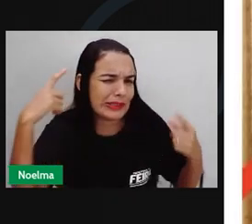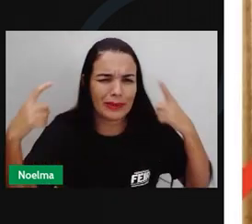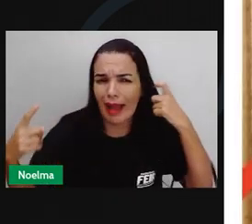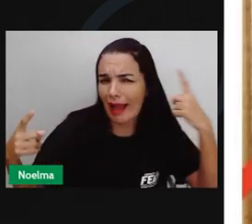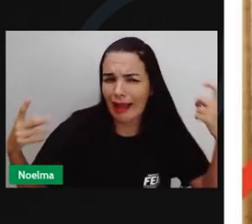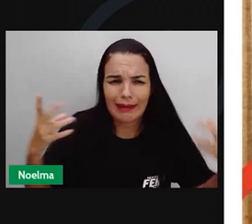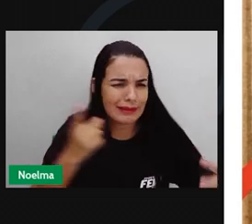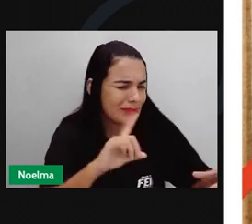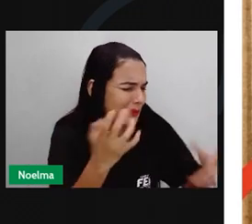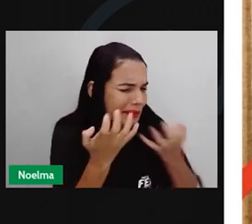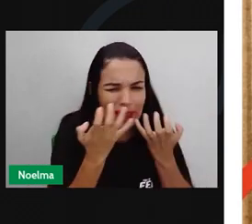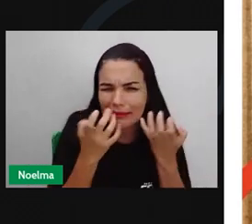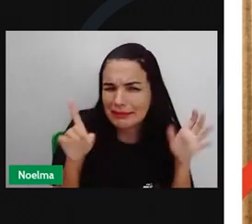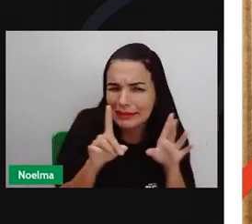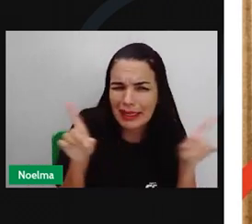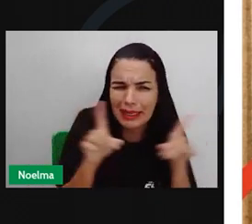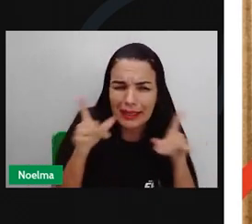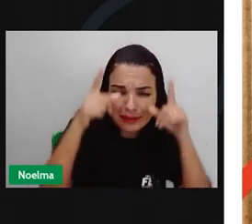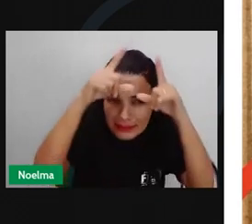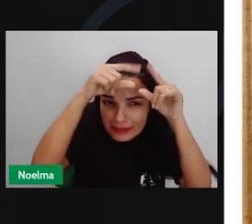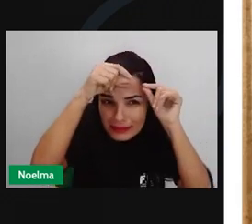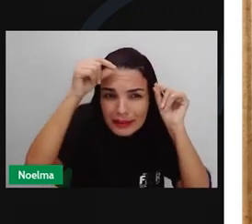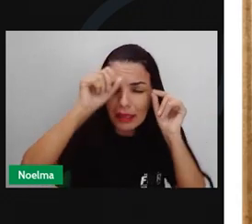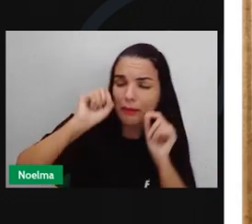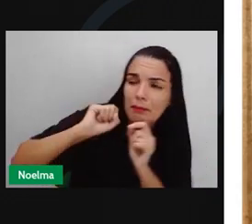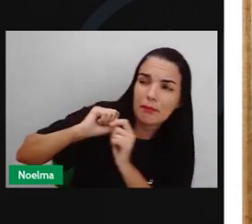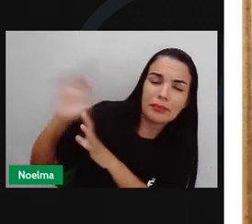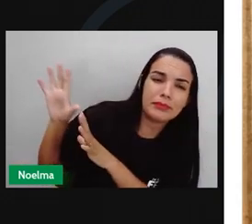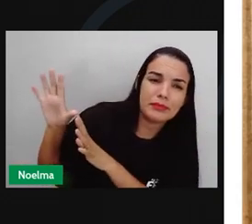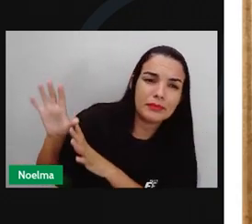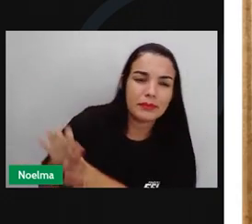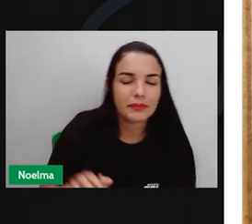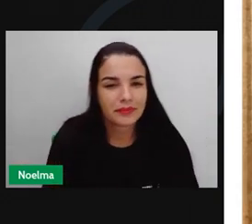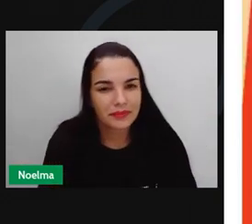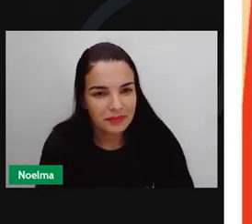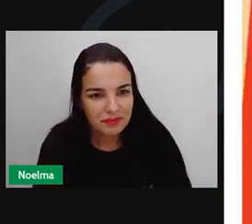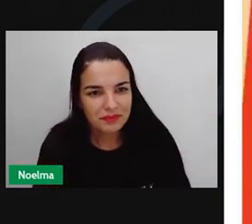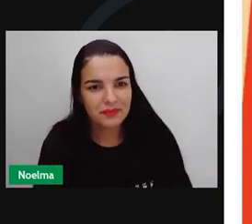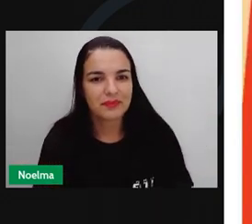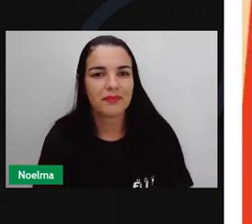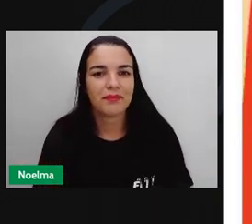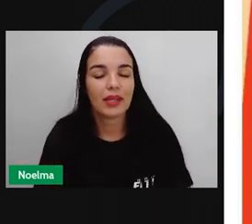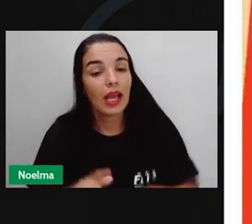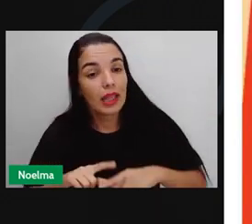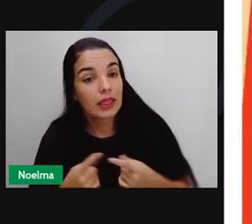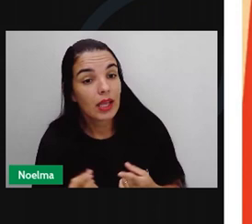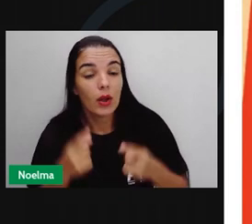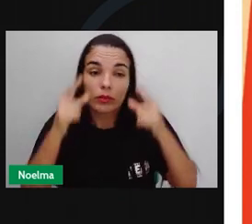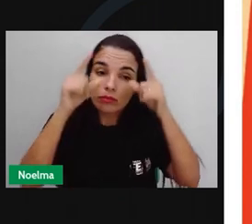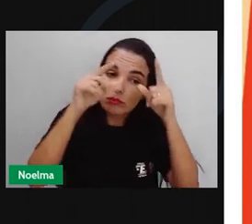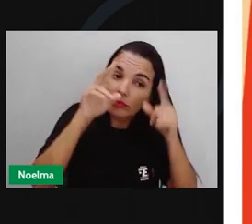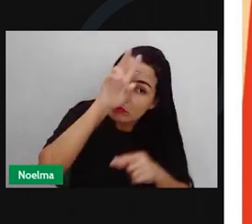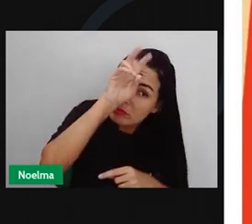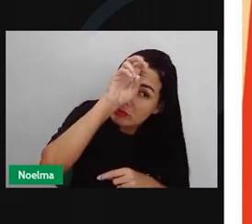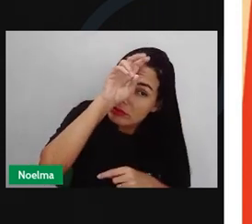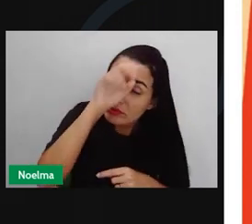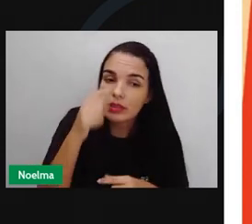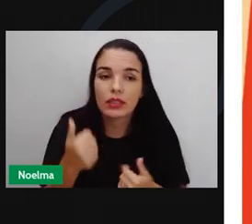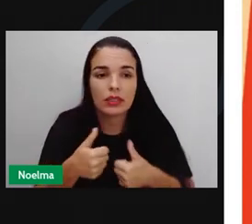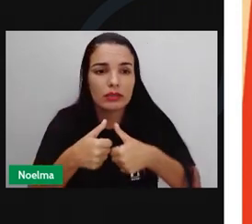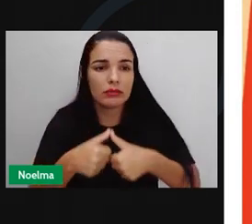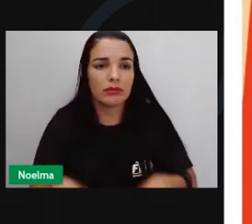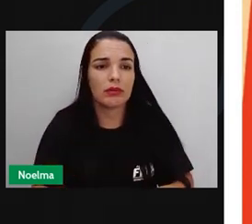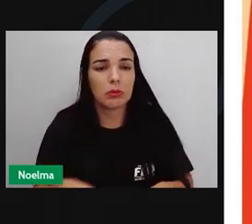eu não durmo. Isso, pode, pode, pode ir embora. E o carneiro foi embora. Dona Baratinha já estava ficando